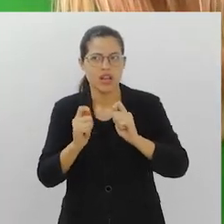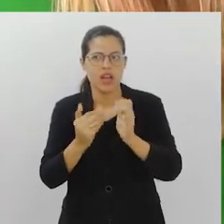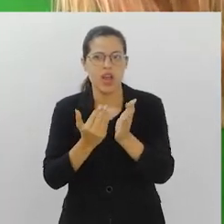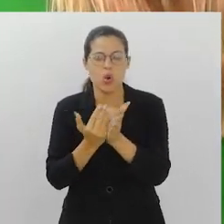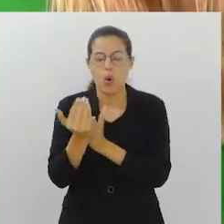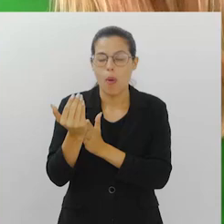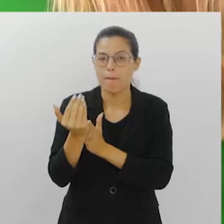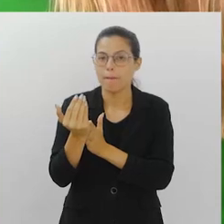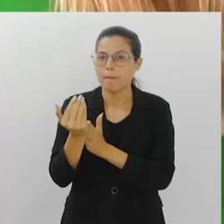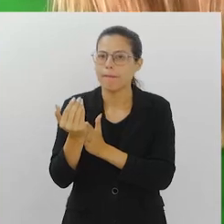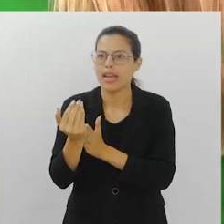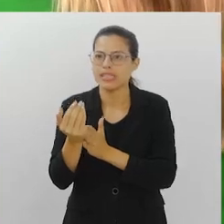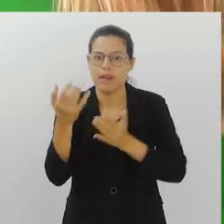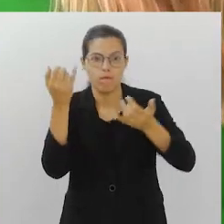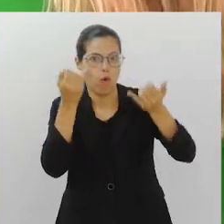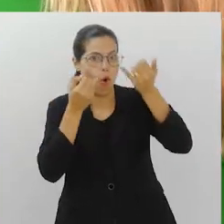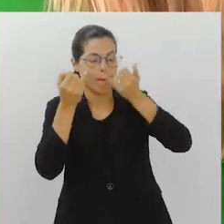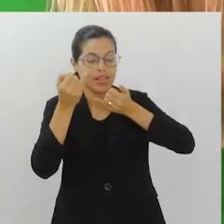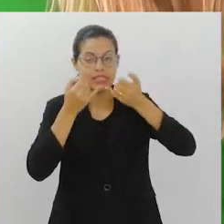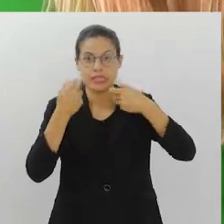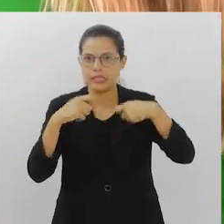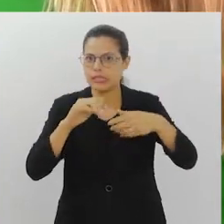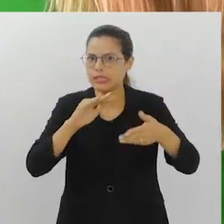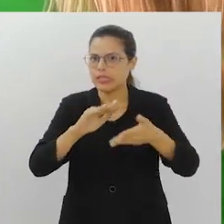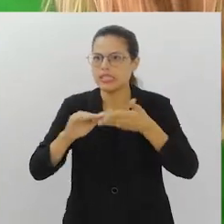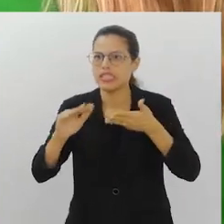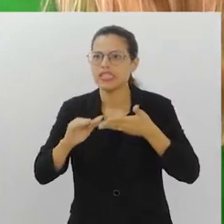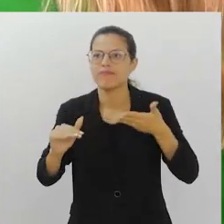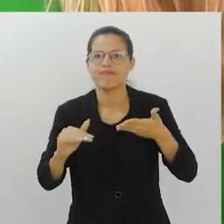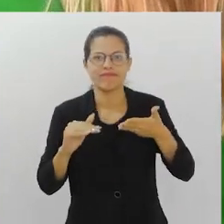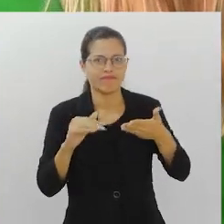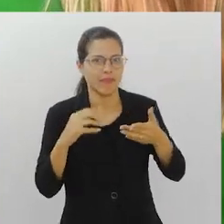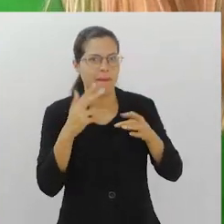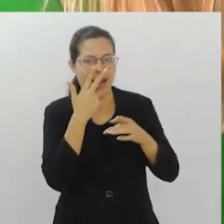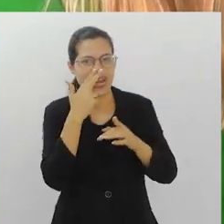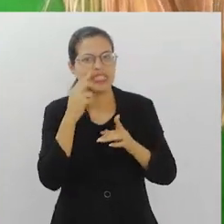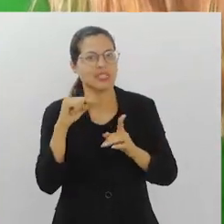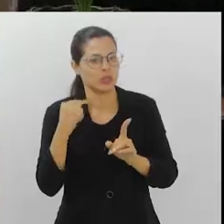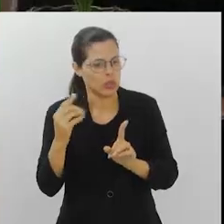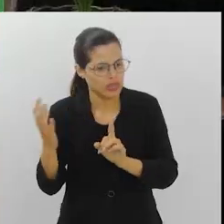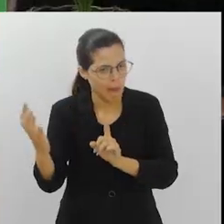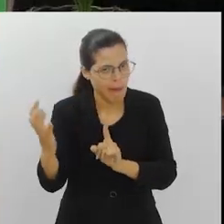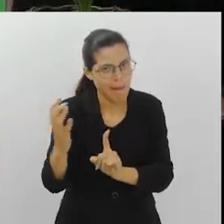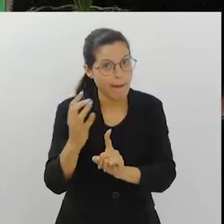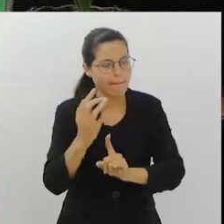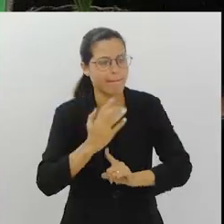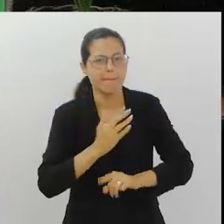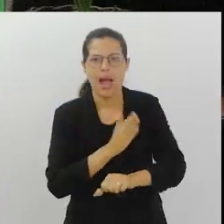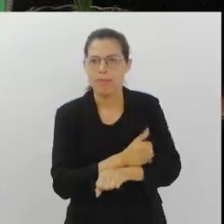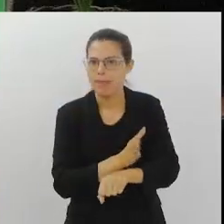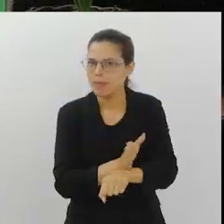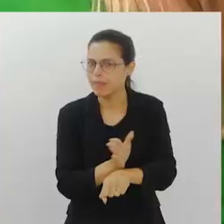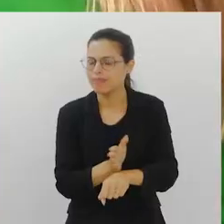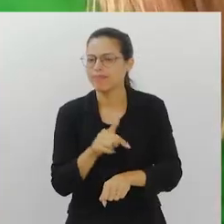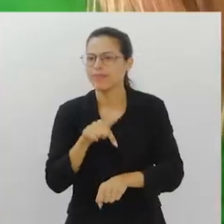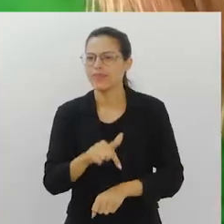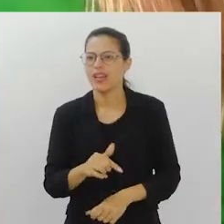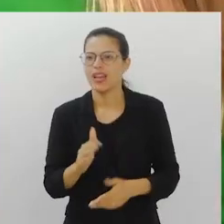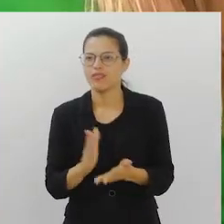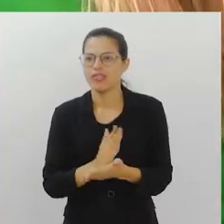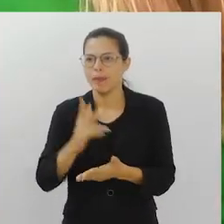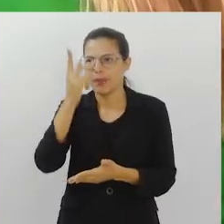aí vem, começam as ofertas, assim, sabe, você tem que... A gente é bombardeado o tempo inteiro. inteiro, o consumo, muitas